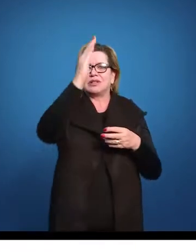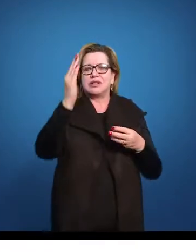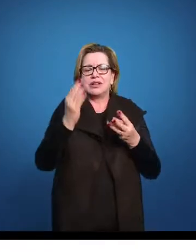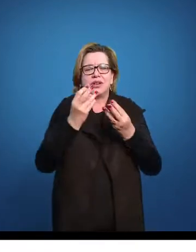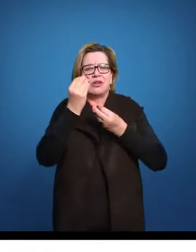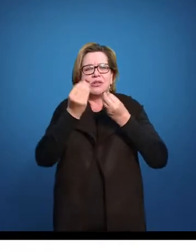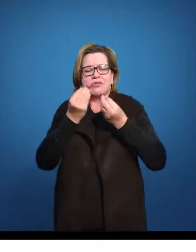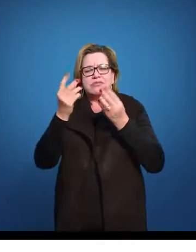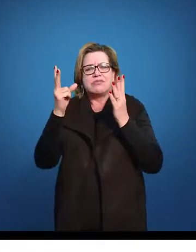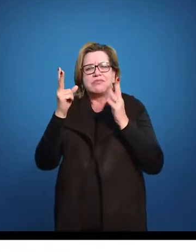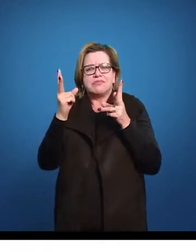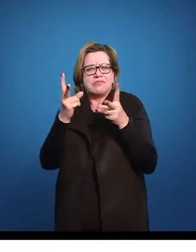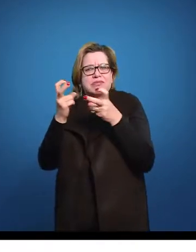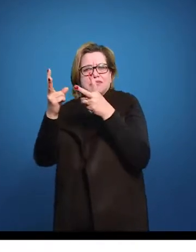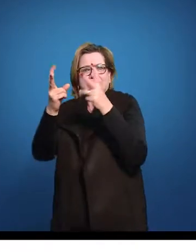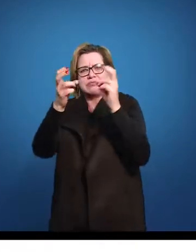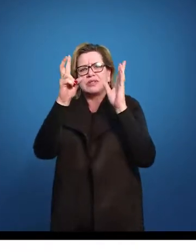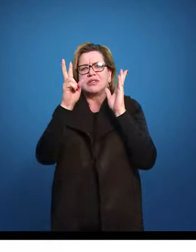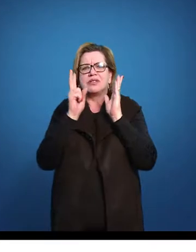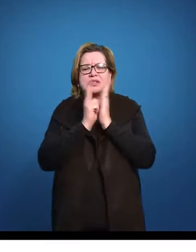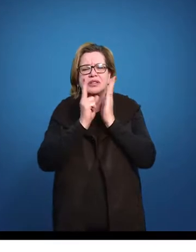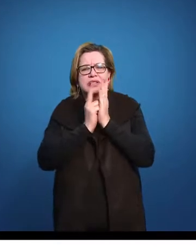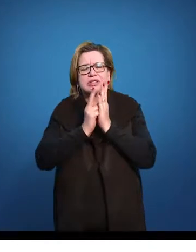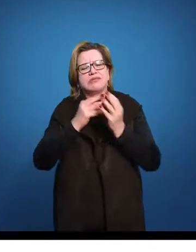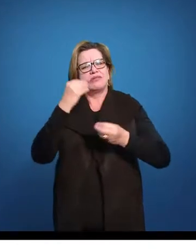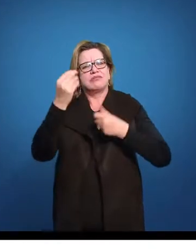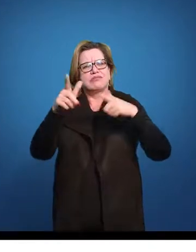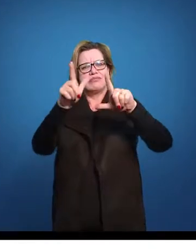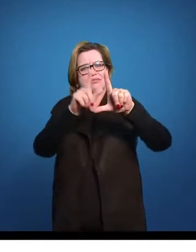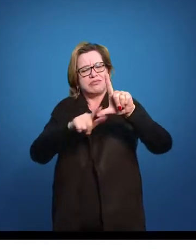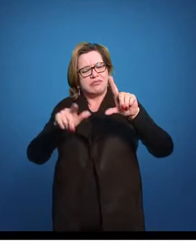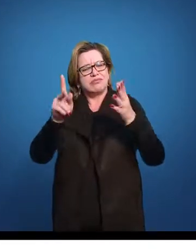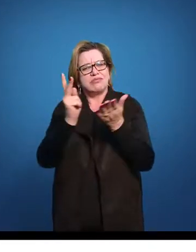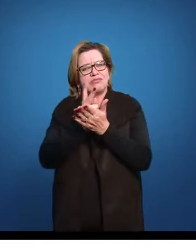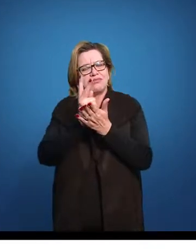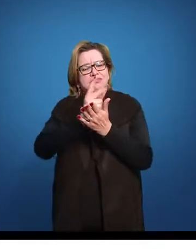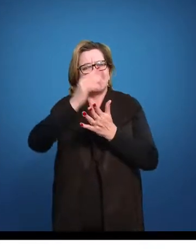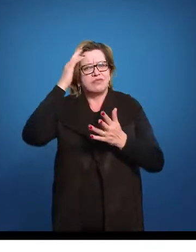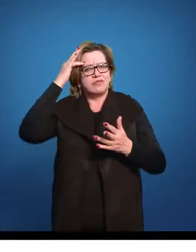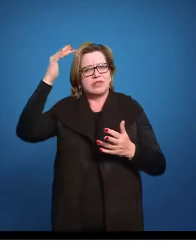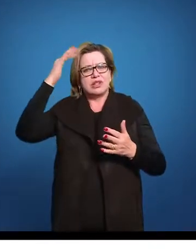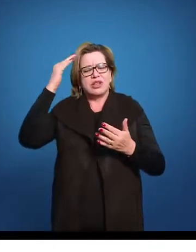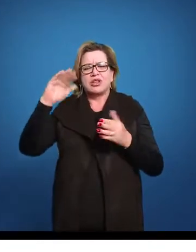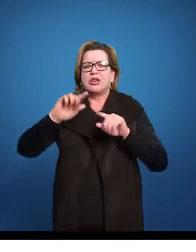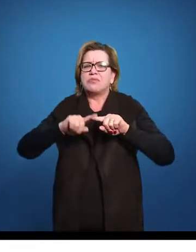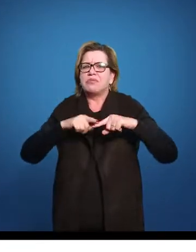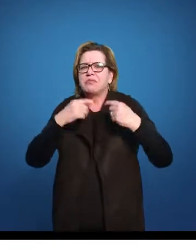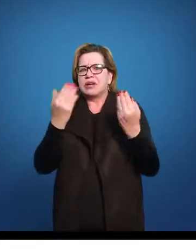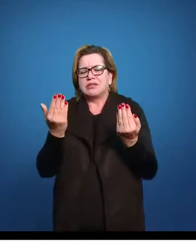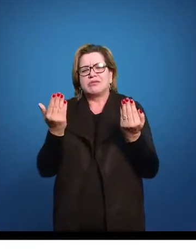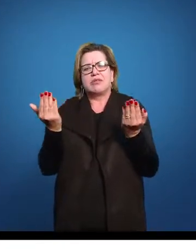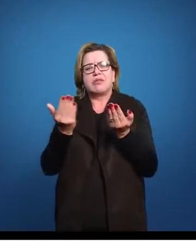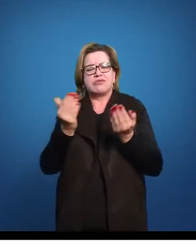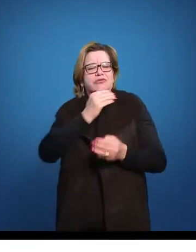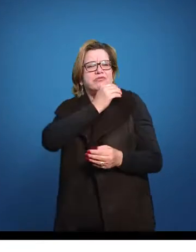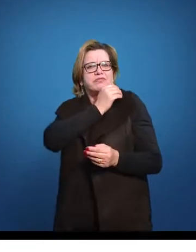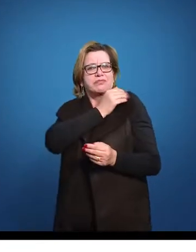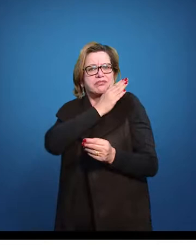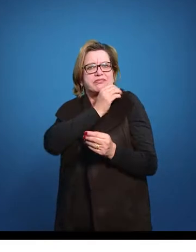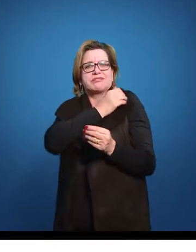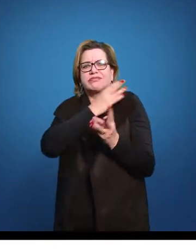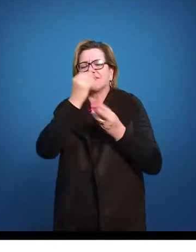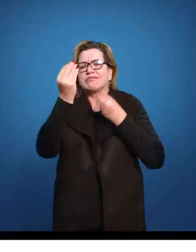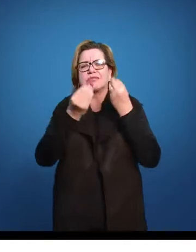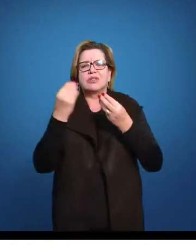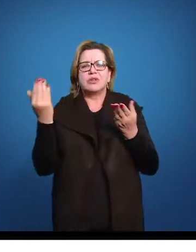indígena que na literatura foi tão idealizado, que ainda hoje está tão marginalizado, como ainda hoje é tão difícil